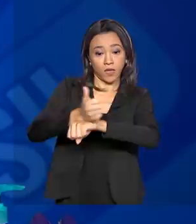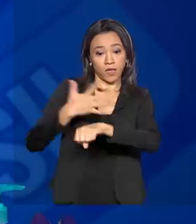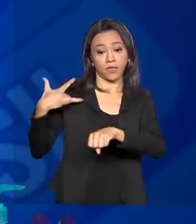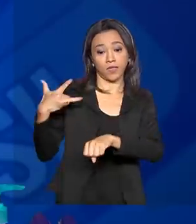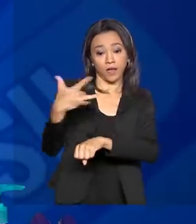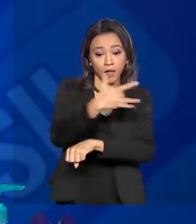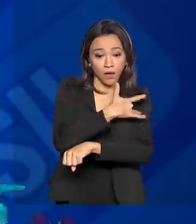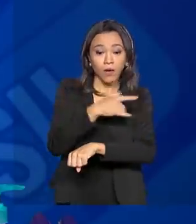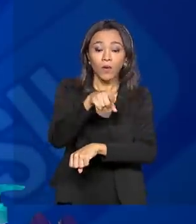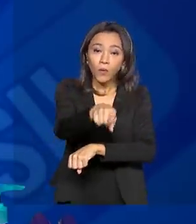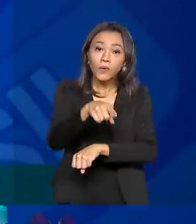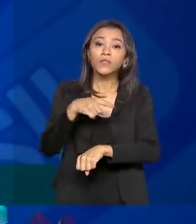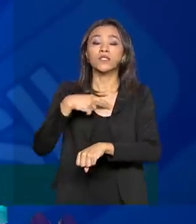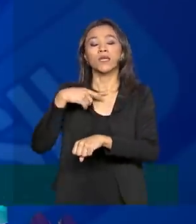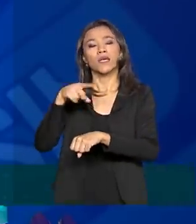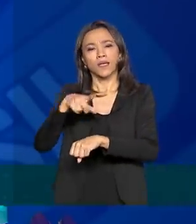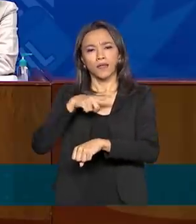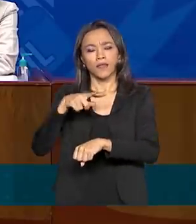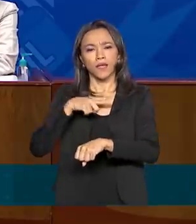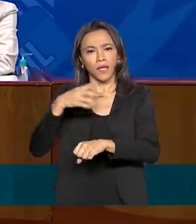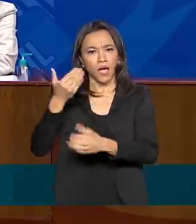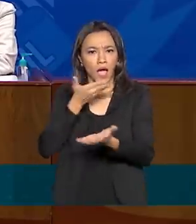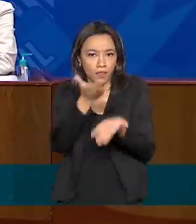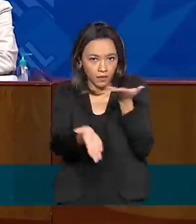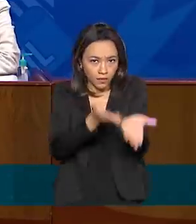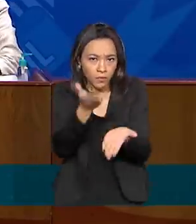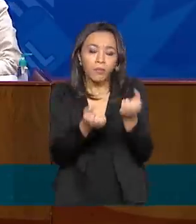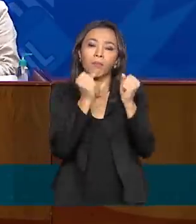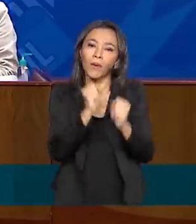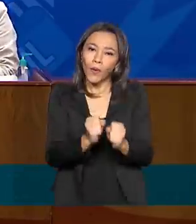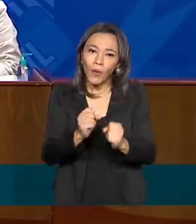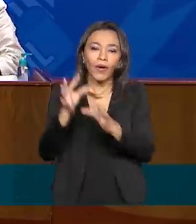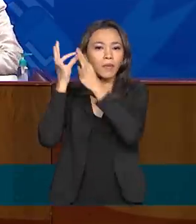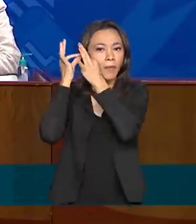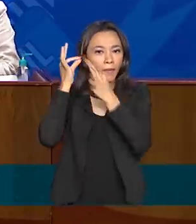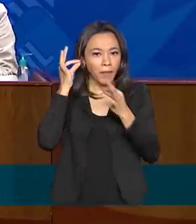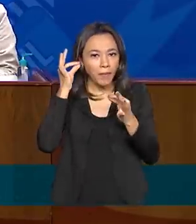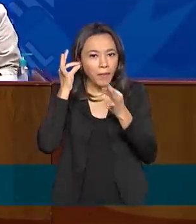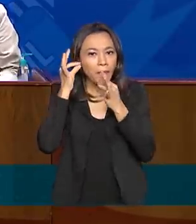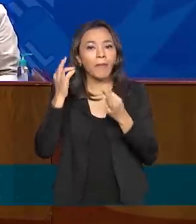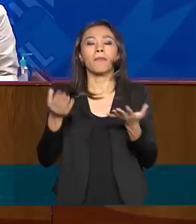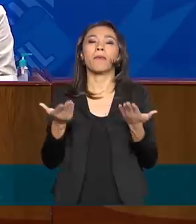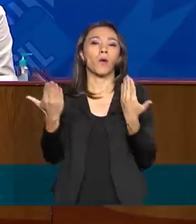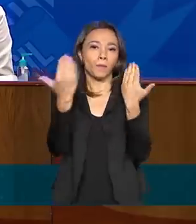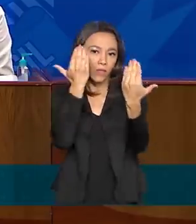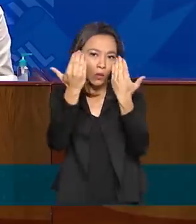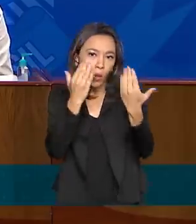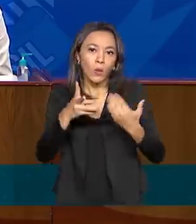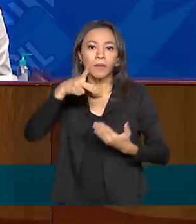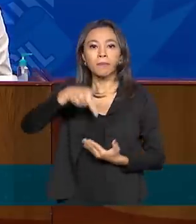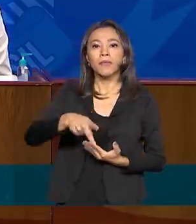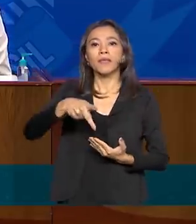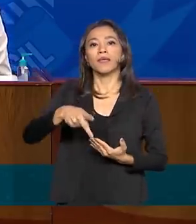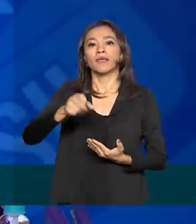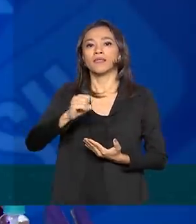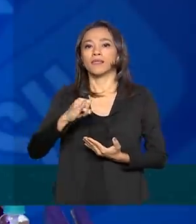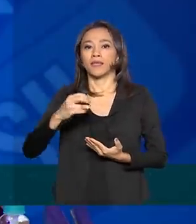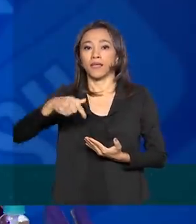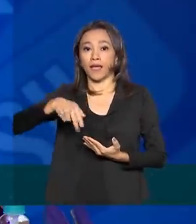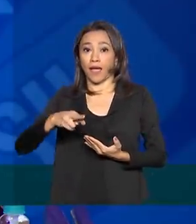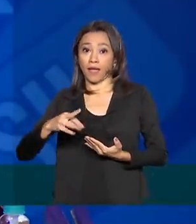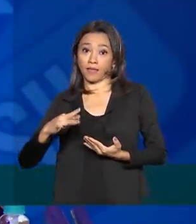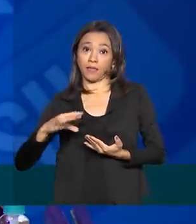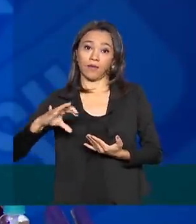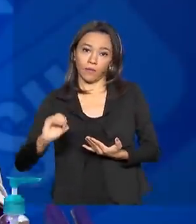atendimentos de coronavírus no SUS podem fazer teleconsultas com psiquiatras e psicólogos por videochamada. A